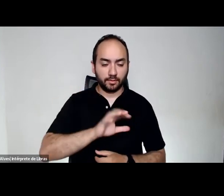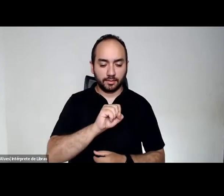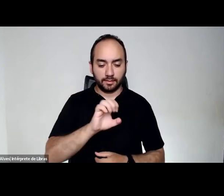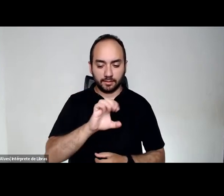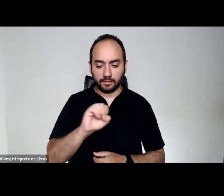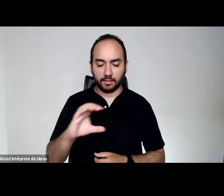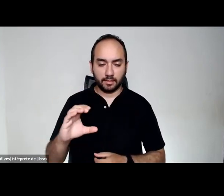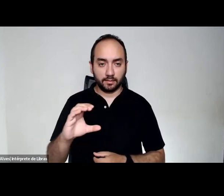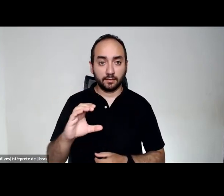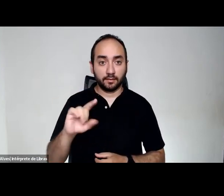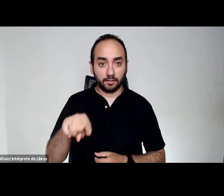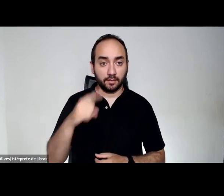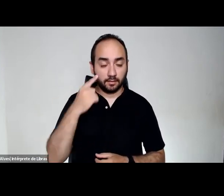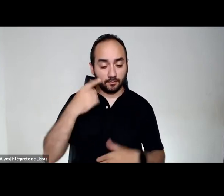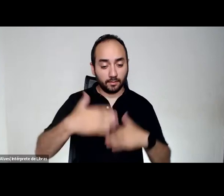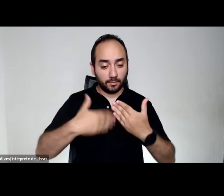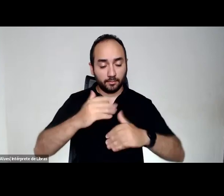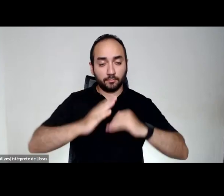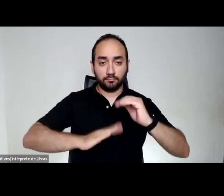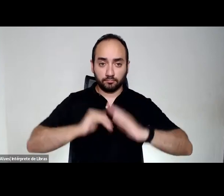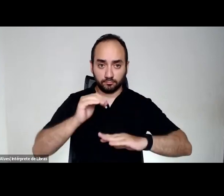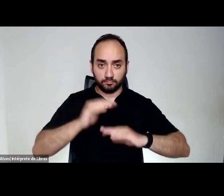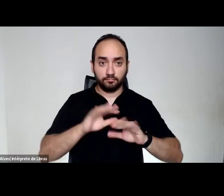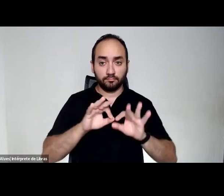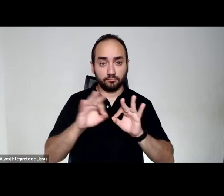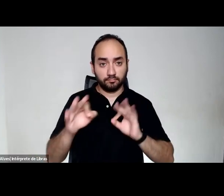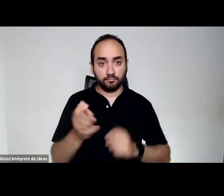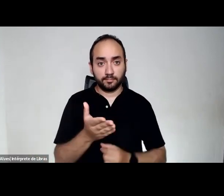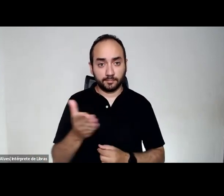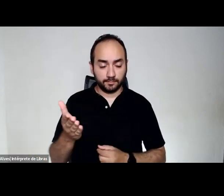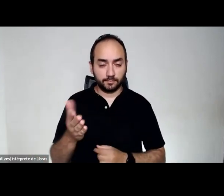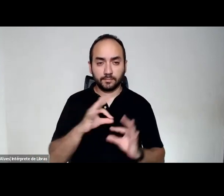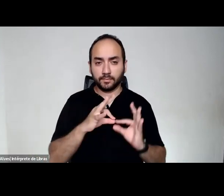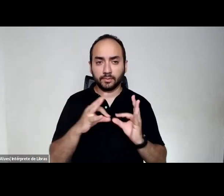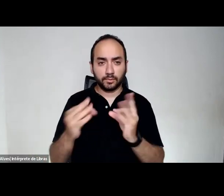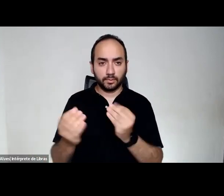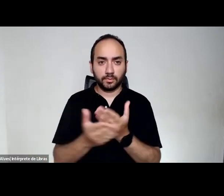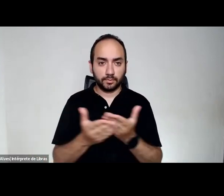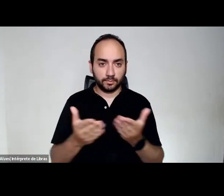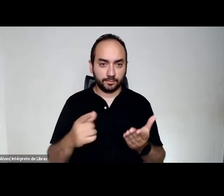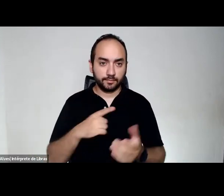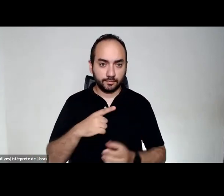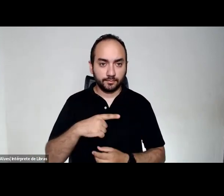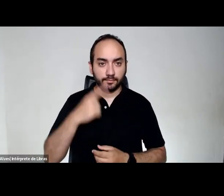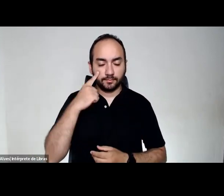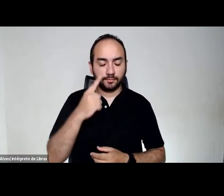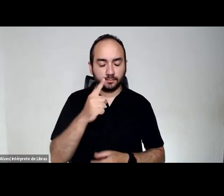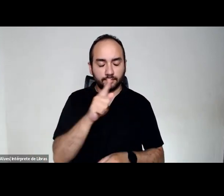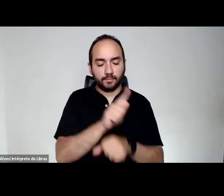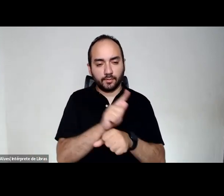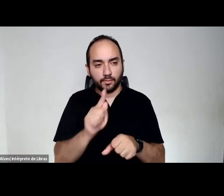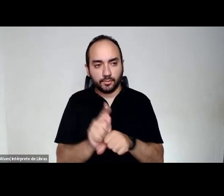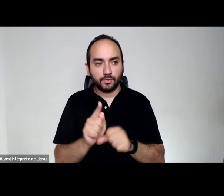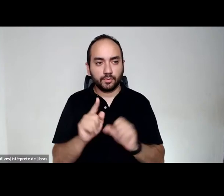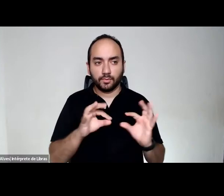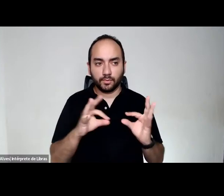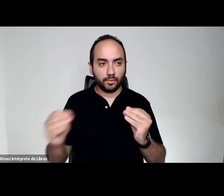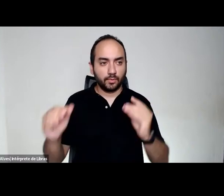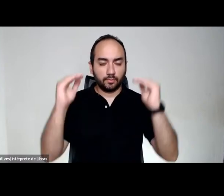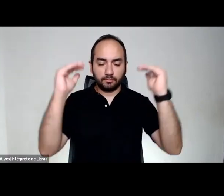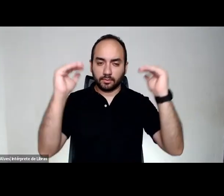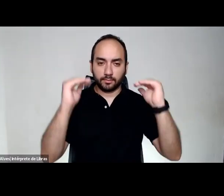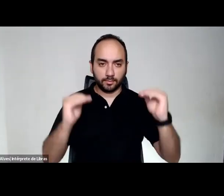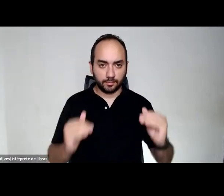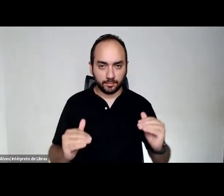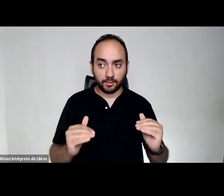para que os profissionais da ponta, todos os profissionais da ponta e gestores, enfim, todos os níveis de atuação,